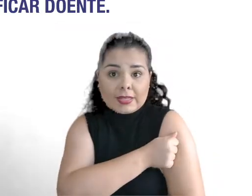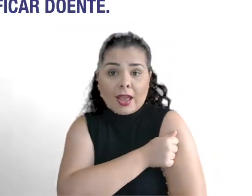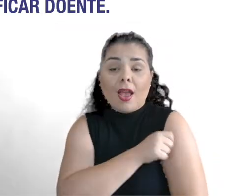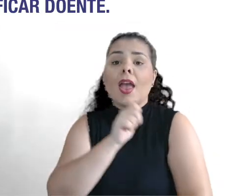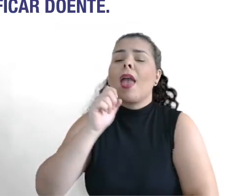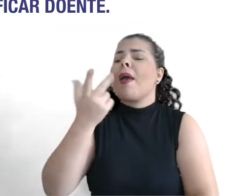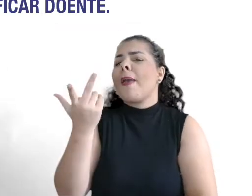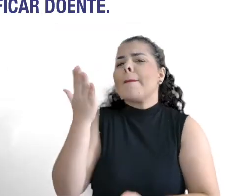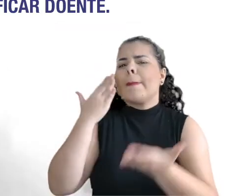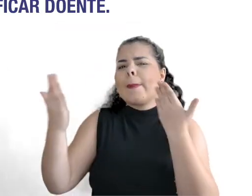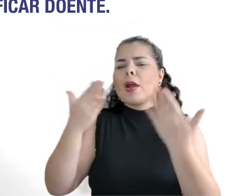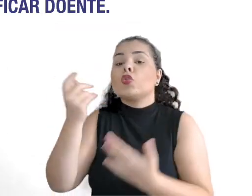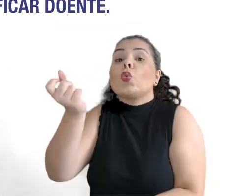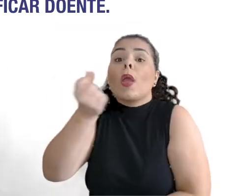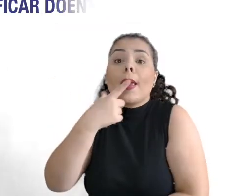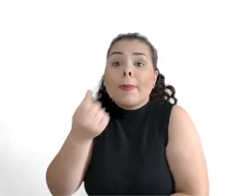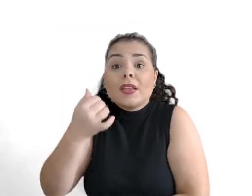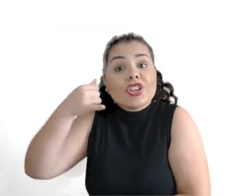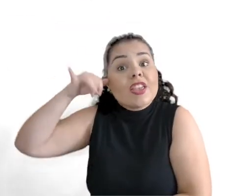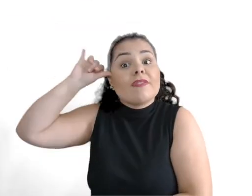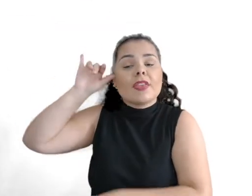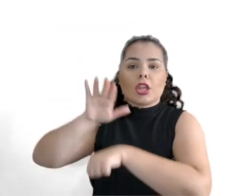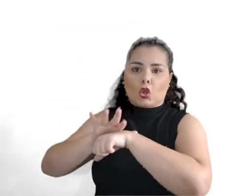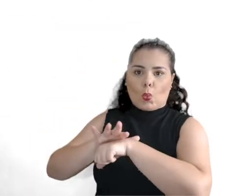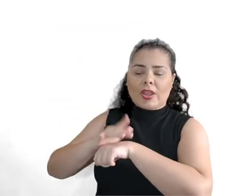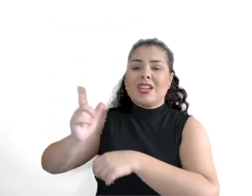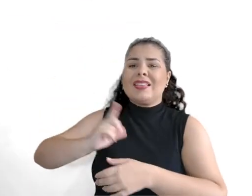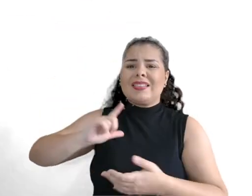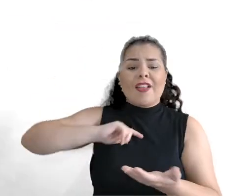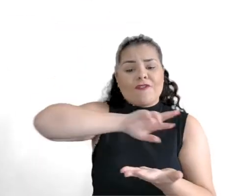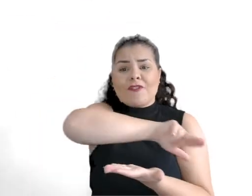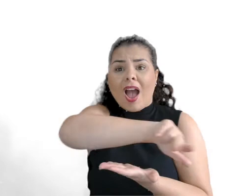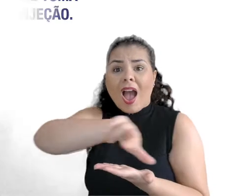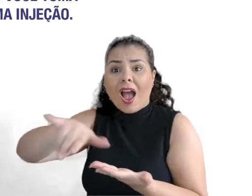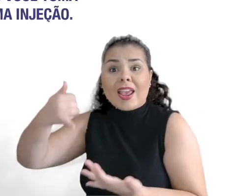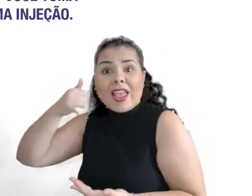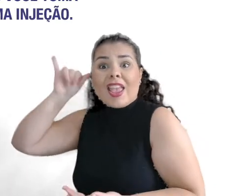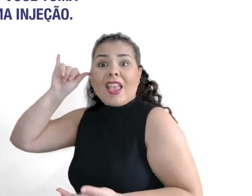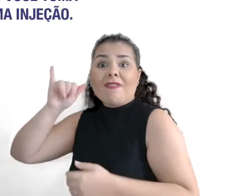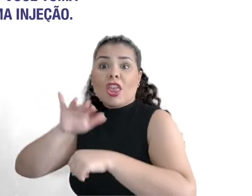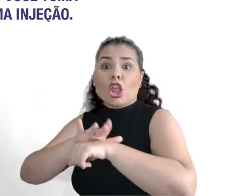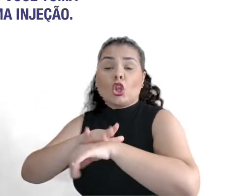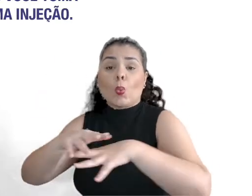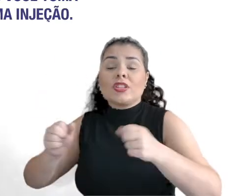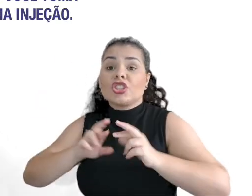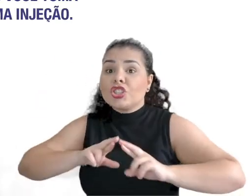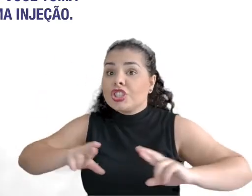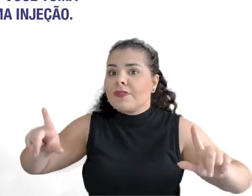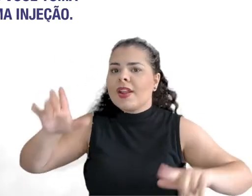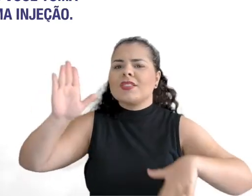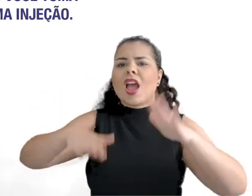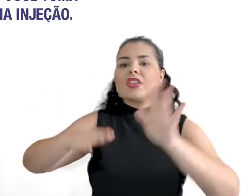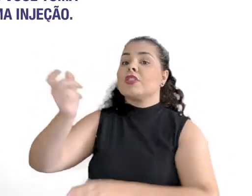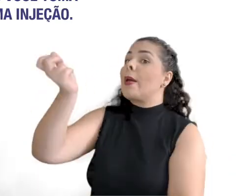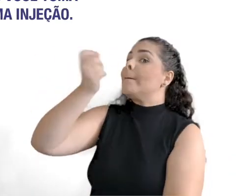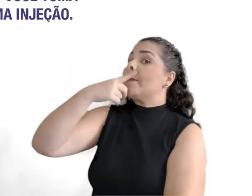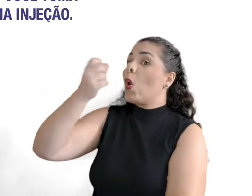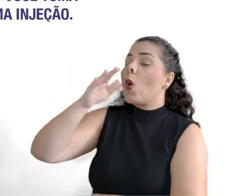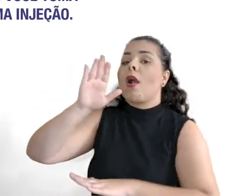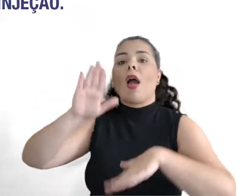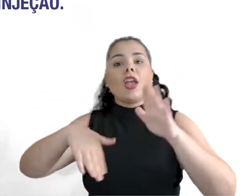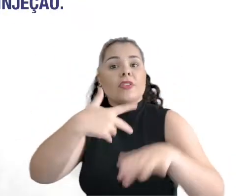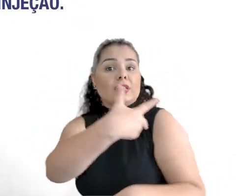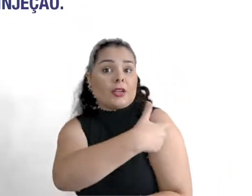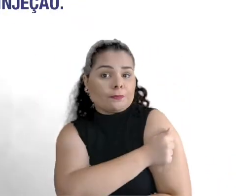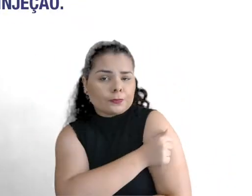é como um remédio que você deve tomar para não ficar doente. Existem várias vacinas contra várias doenças. Algumas vacinas você toma pela boca. Outras você toma com uma